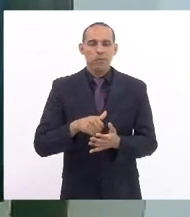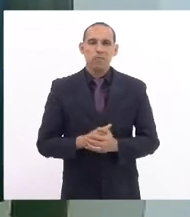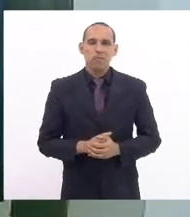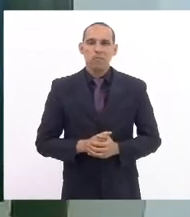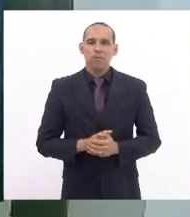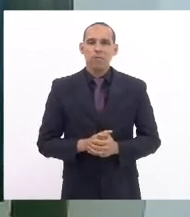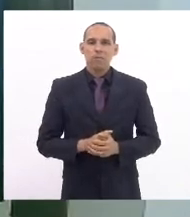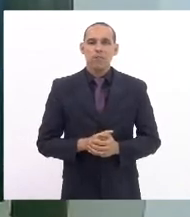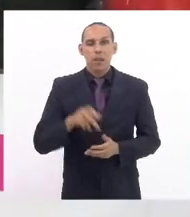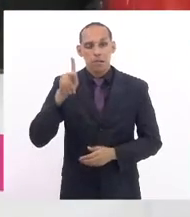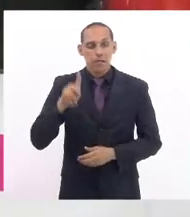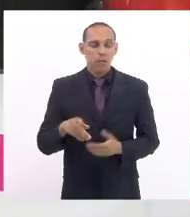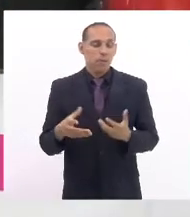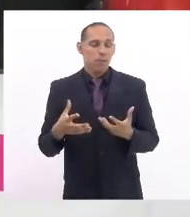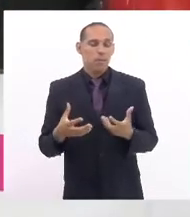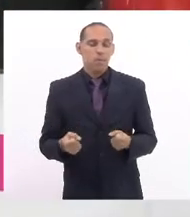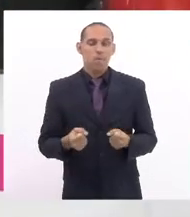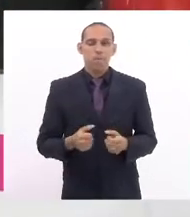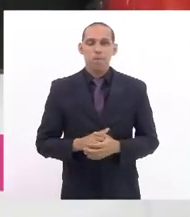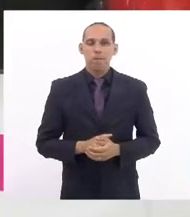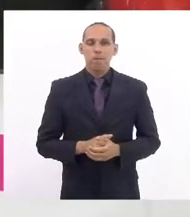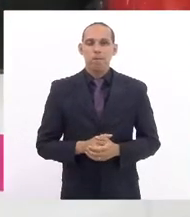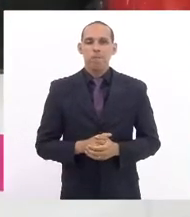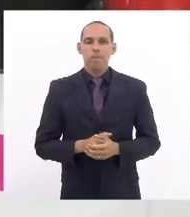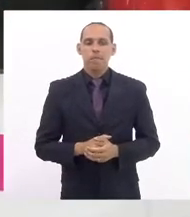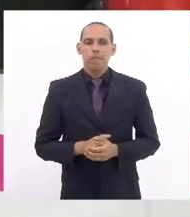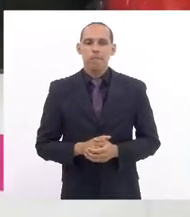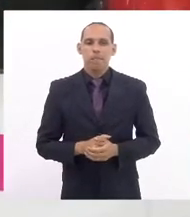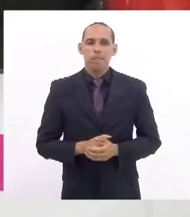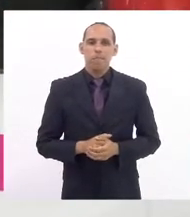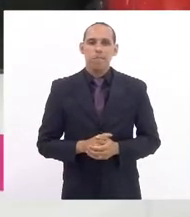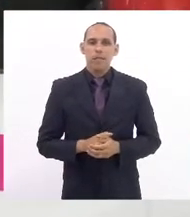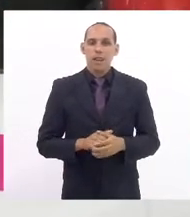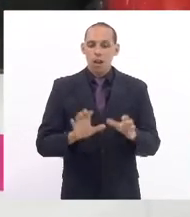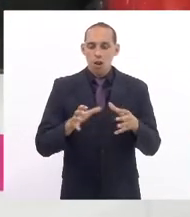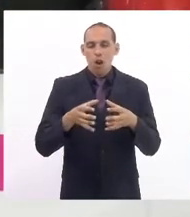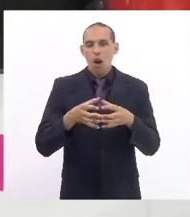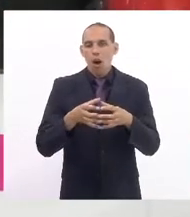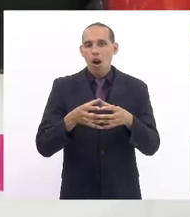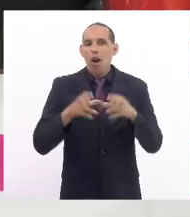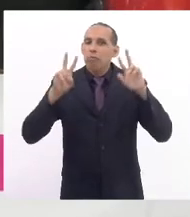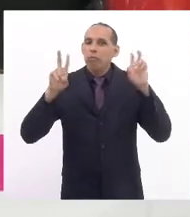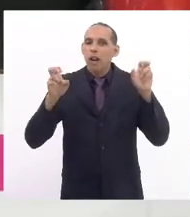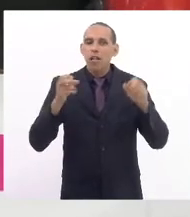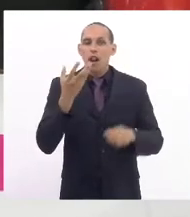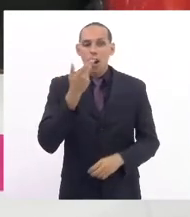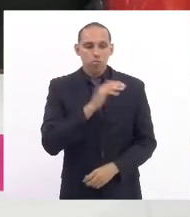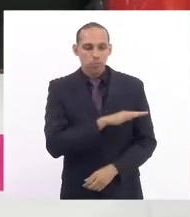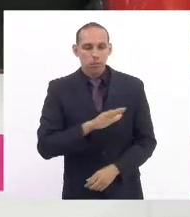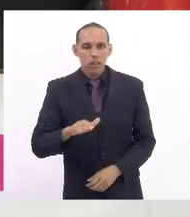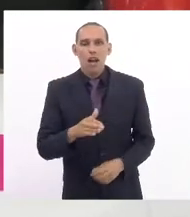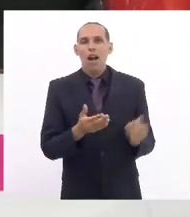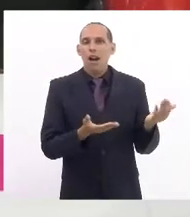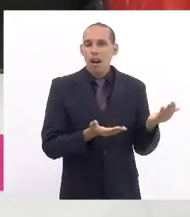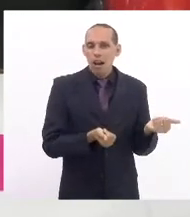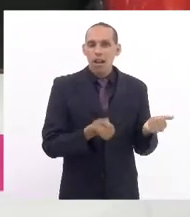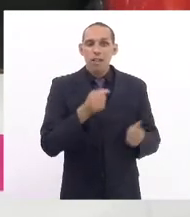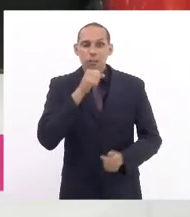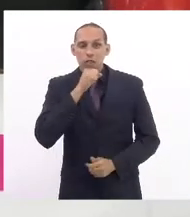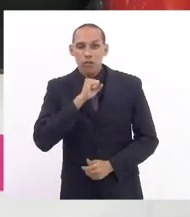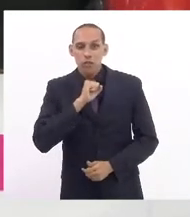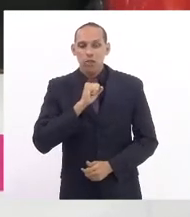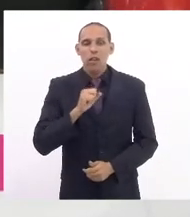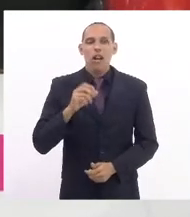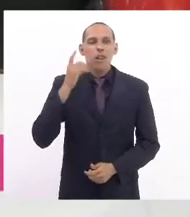presidência defere o pedido de V. Exª. Pela Comissão de Assuntos da Criança e do Adolescente e Idoso, deputada Rosane Félix,